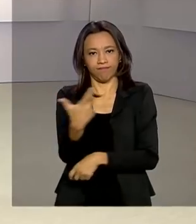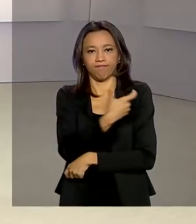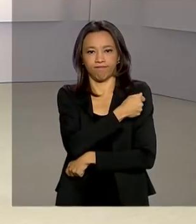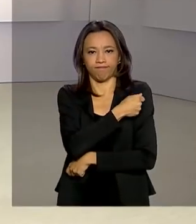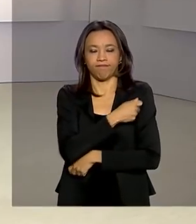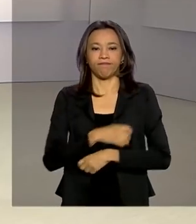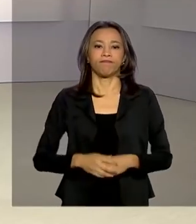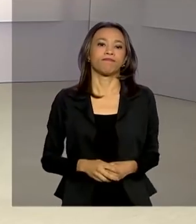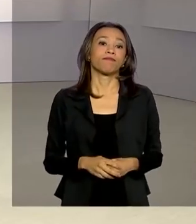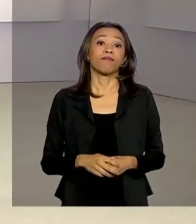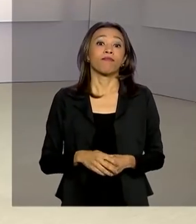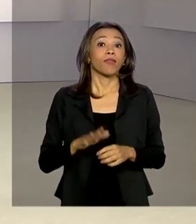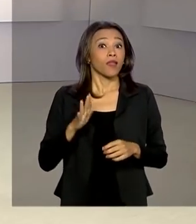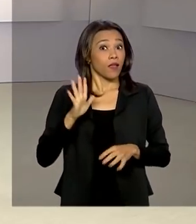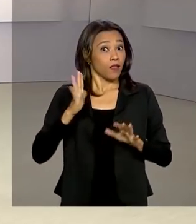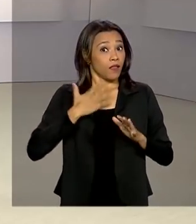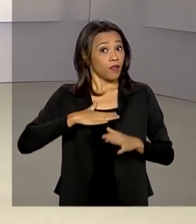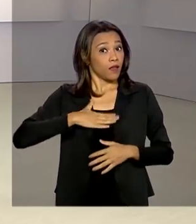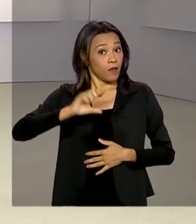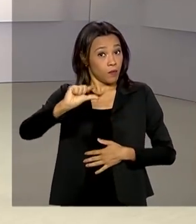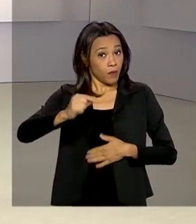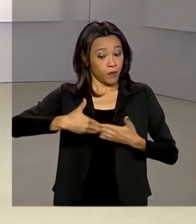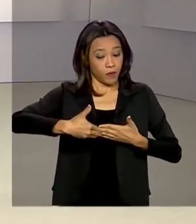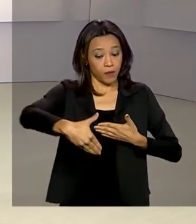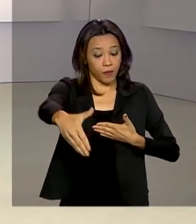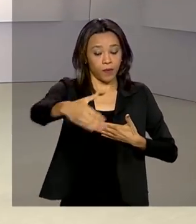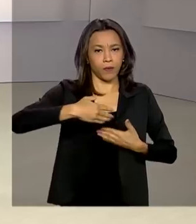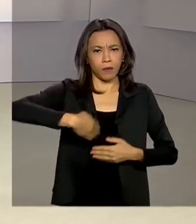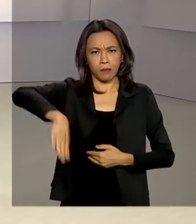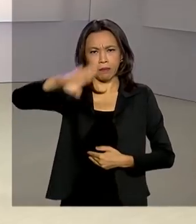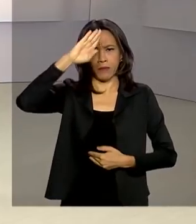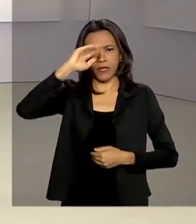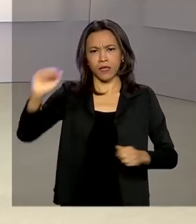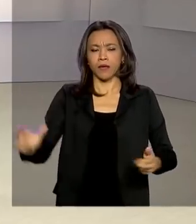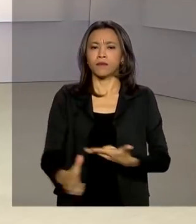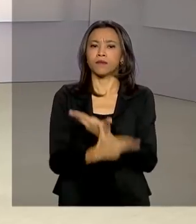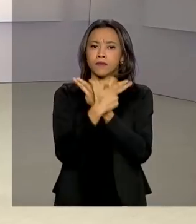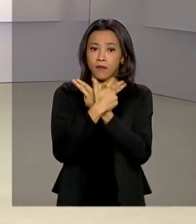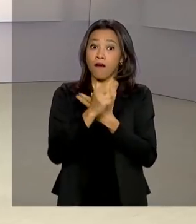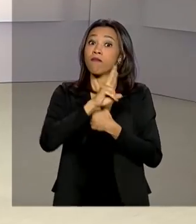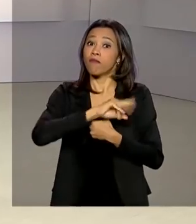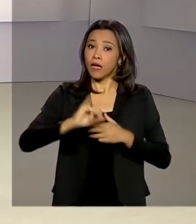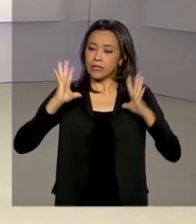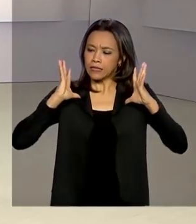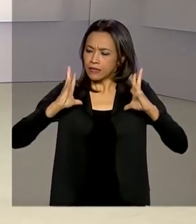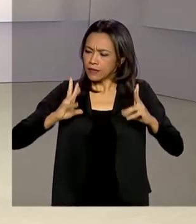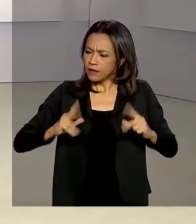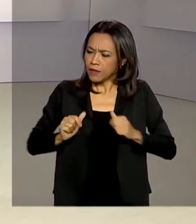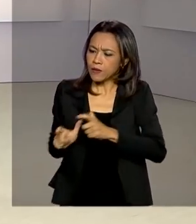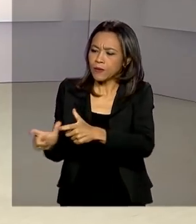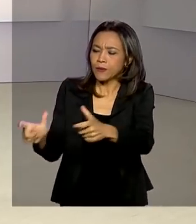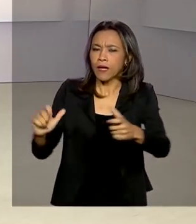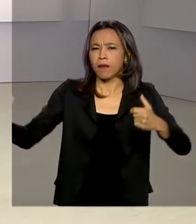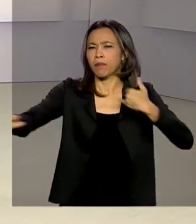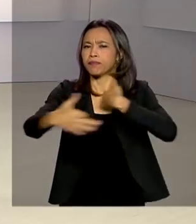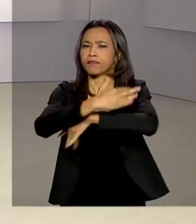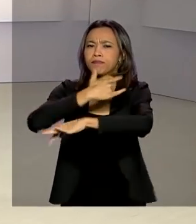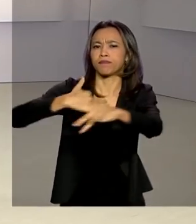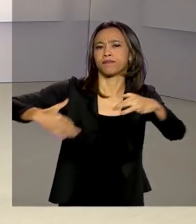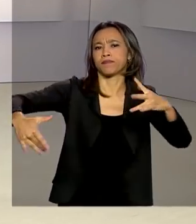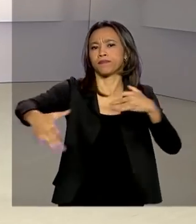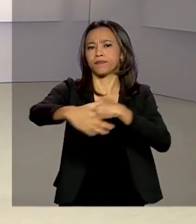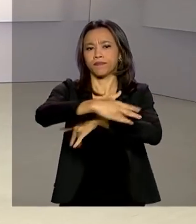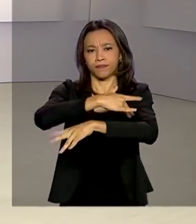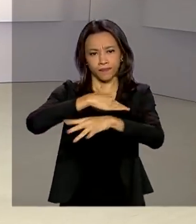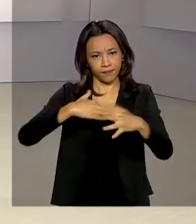E olha, daqui a pouco, militares das Forças Armadas vão desinfetar locais de grande circulação de passageiros